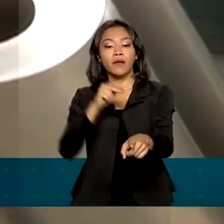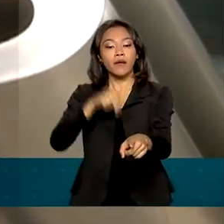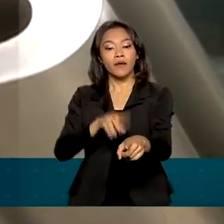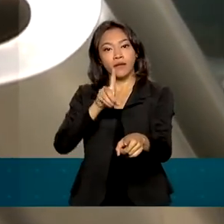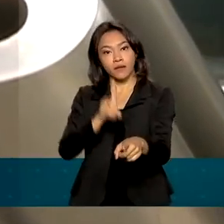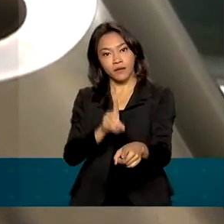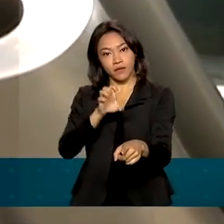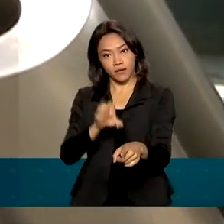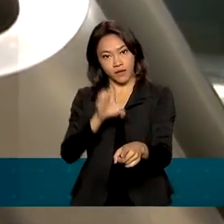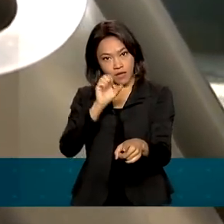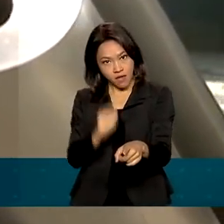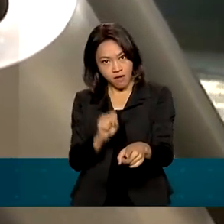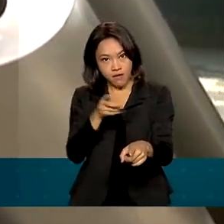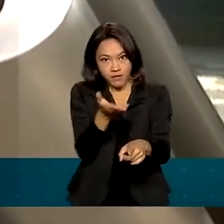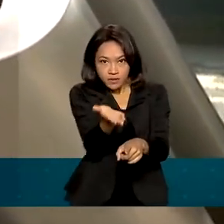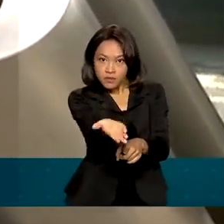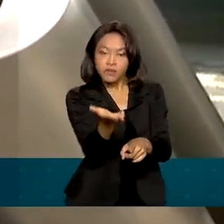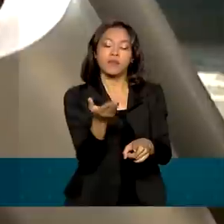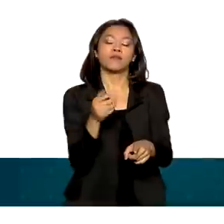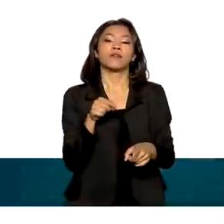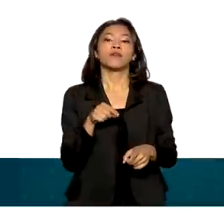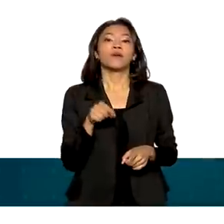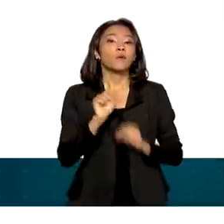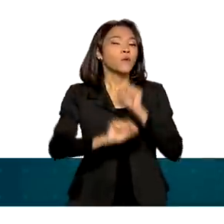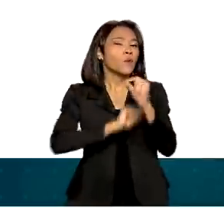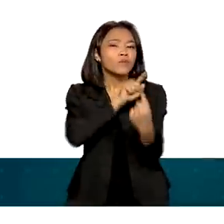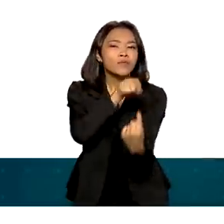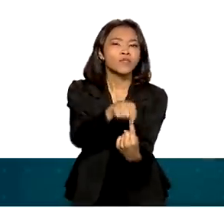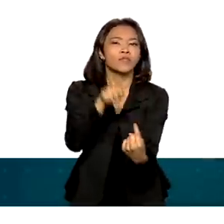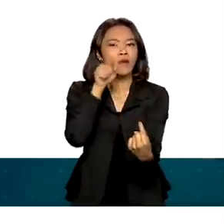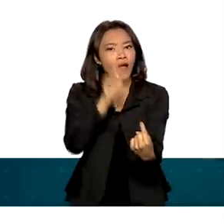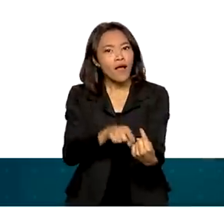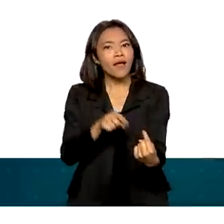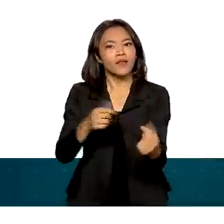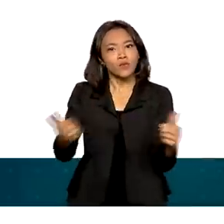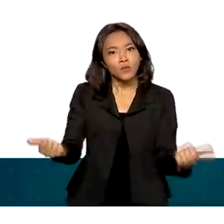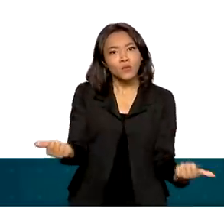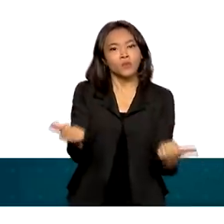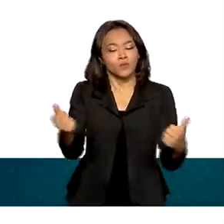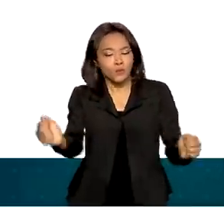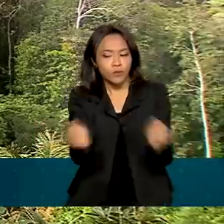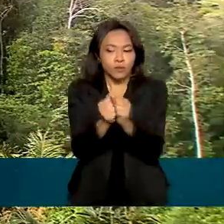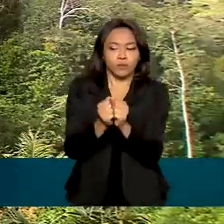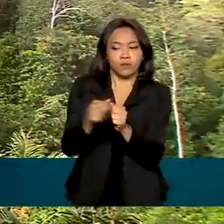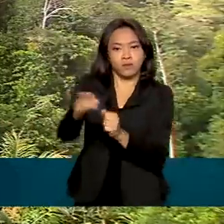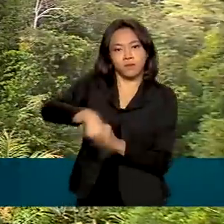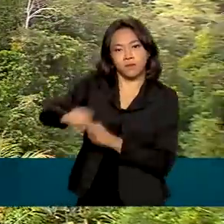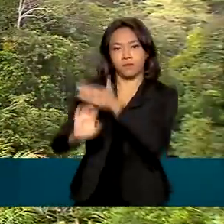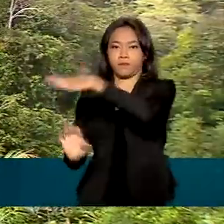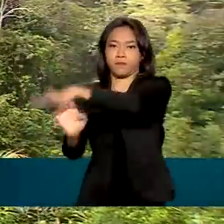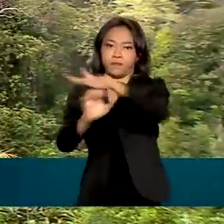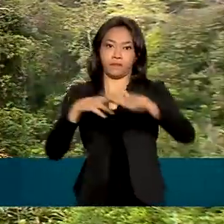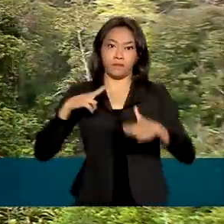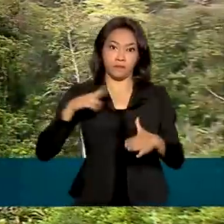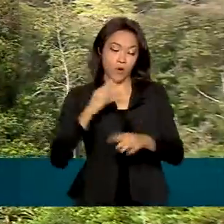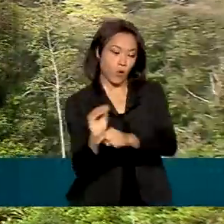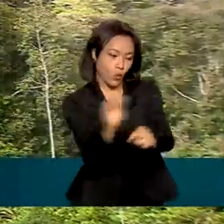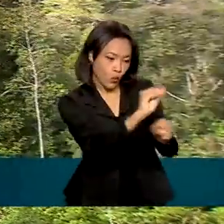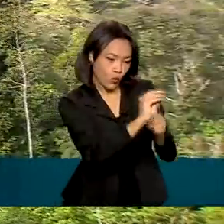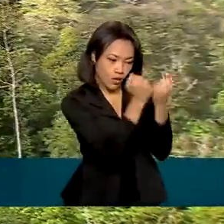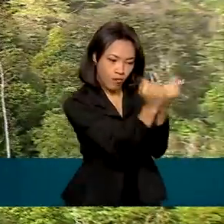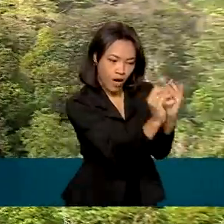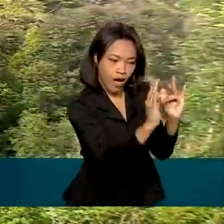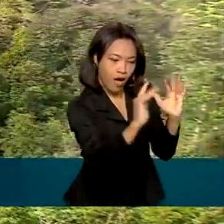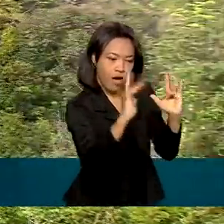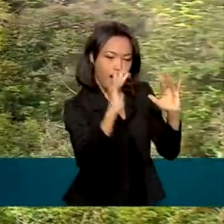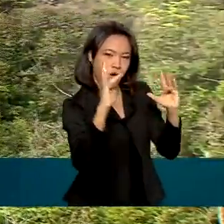Desenvolvimento Econômico e Social, para financiar junto com a iniciativa privada a restauração ecológica com